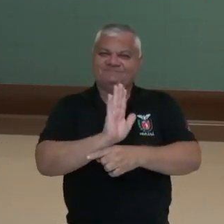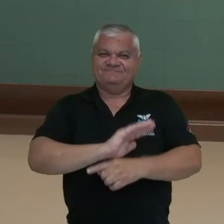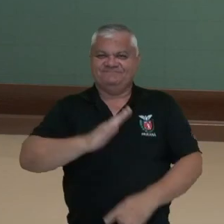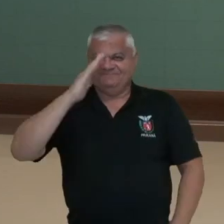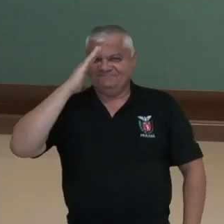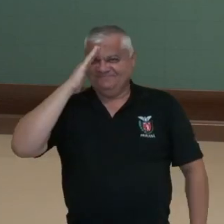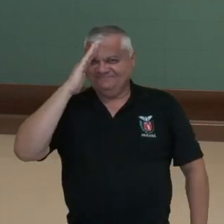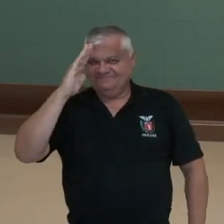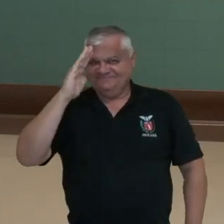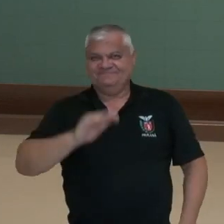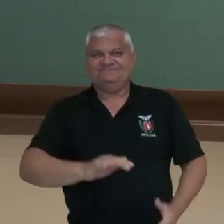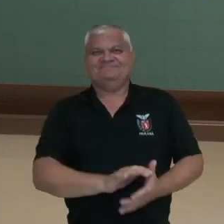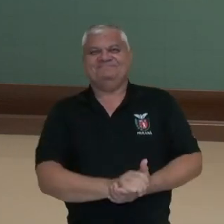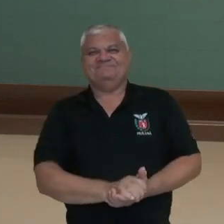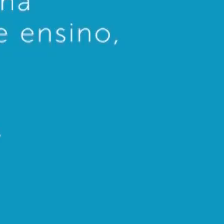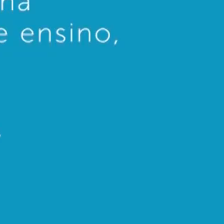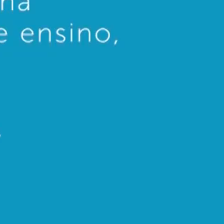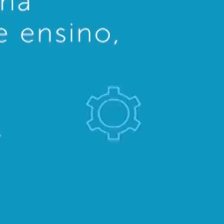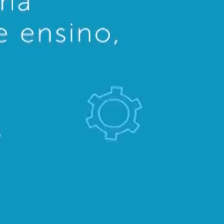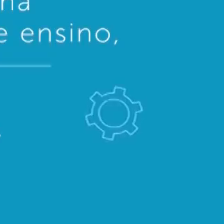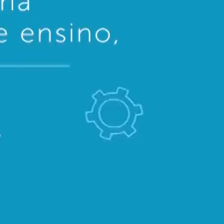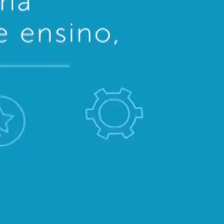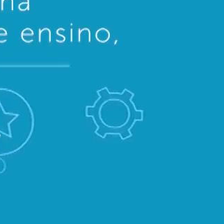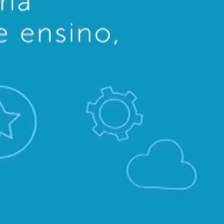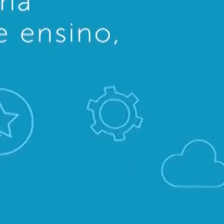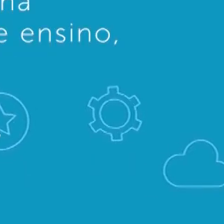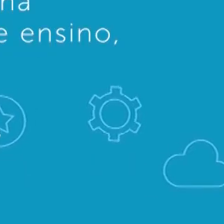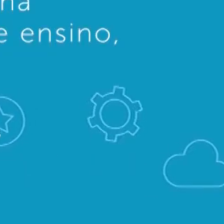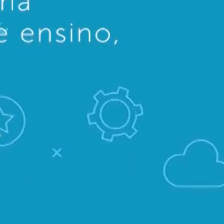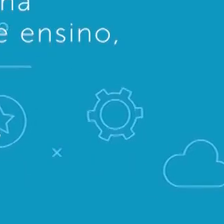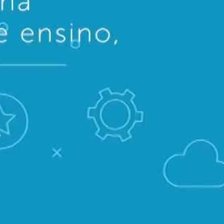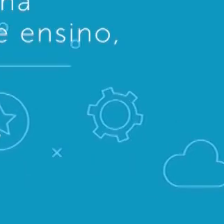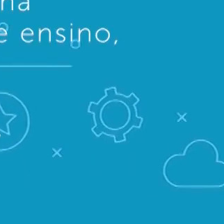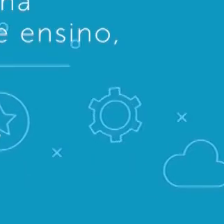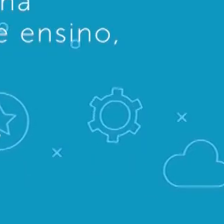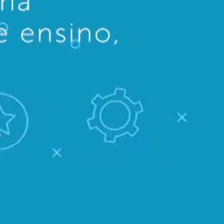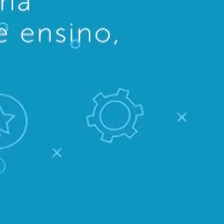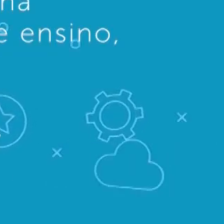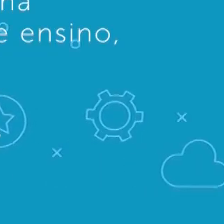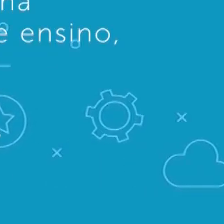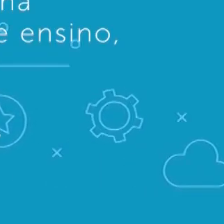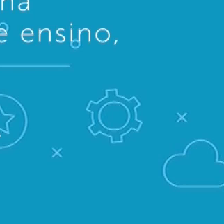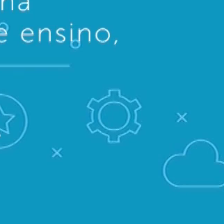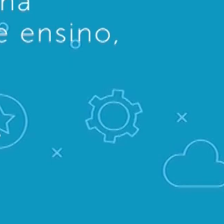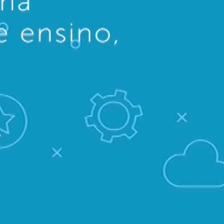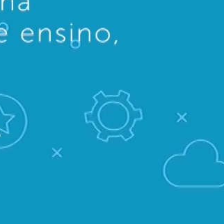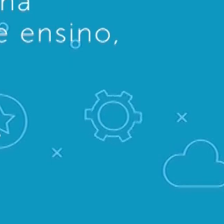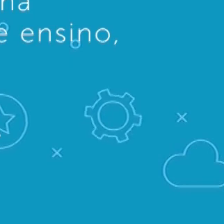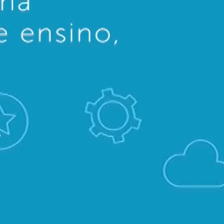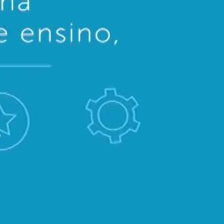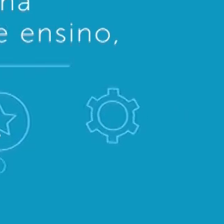Até breve! Transcrição Legendas Pedro Negri